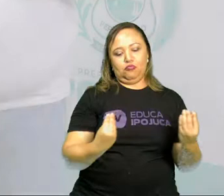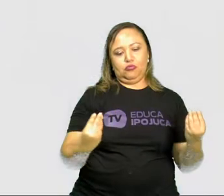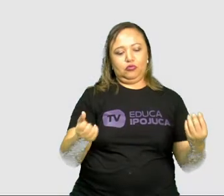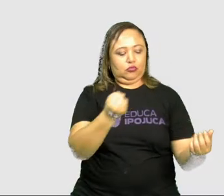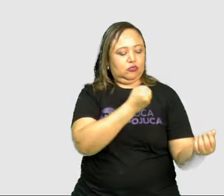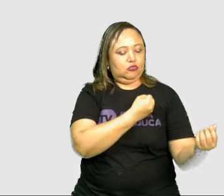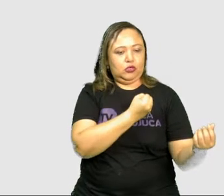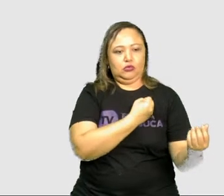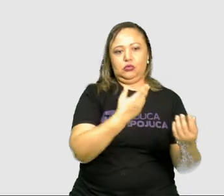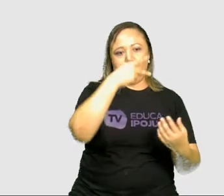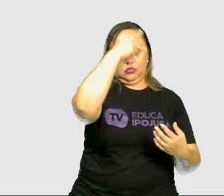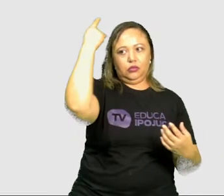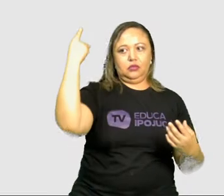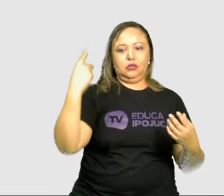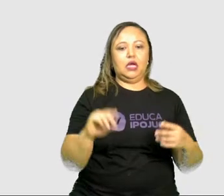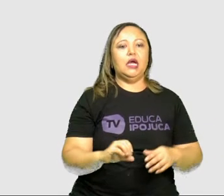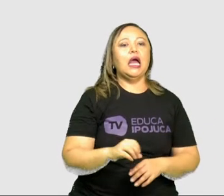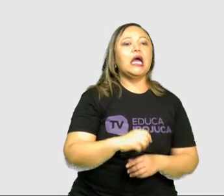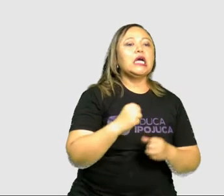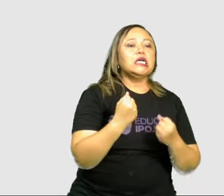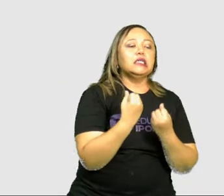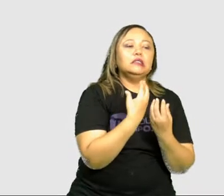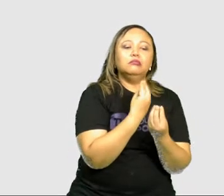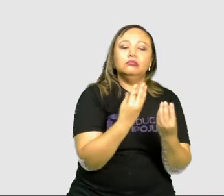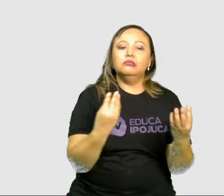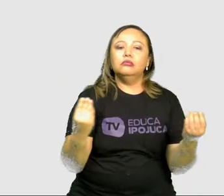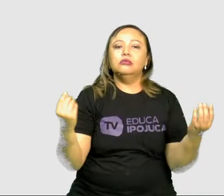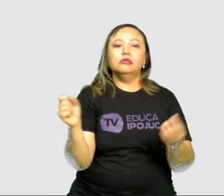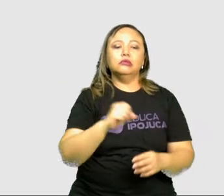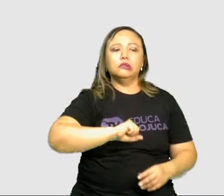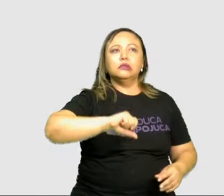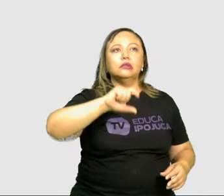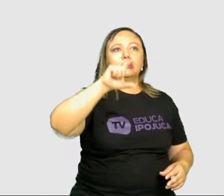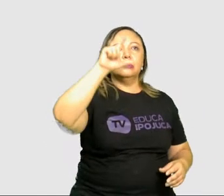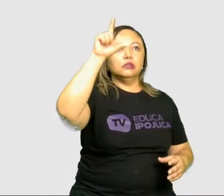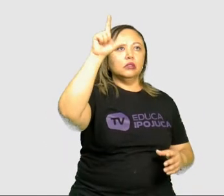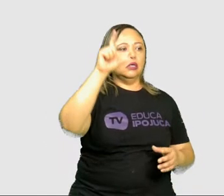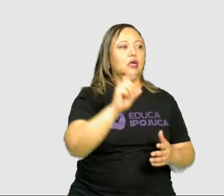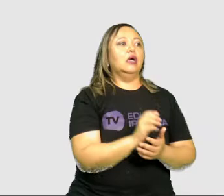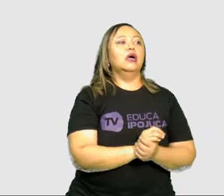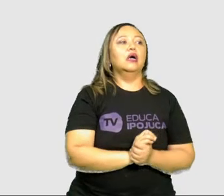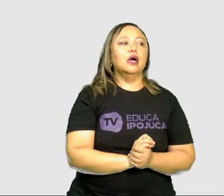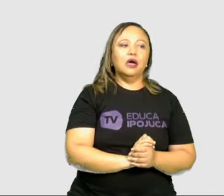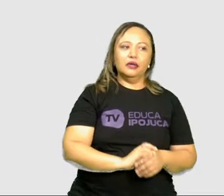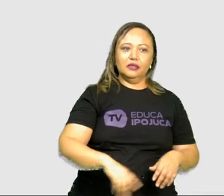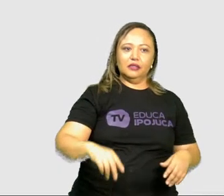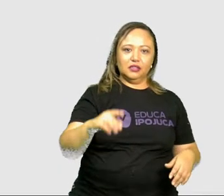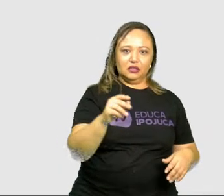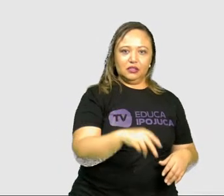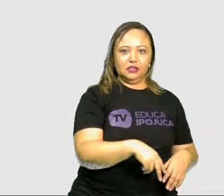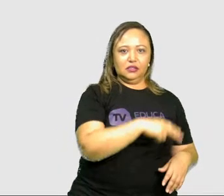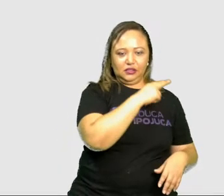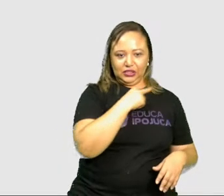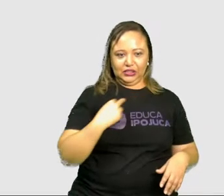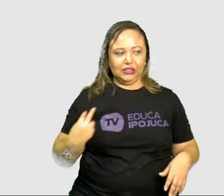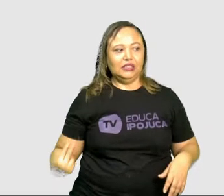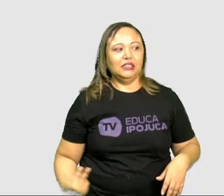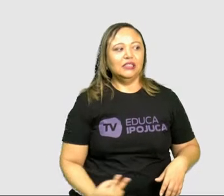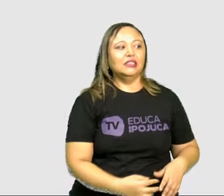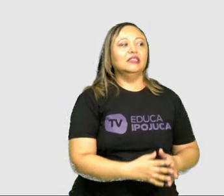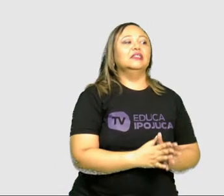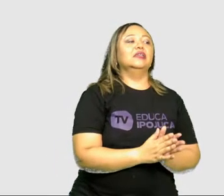está aí a China em primeiro lugar e a Índia em segundo. Esses dois países, dá quase